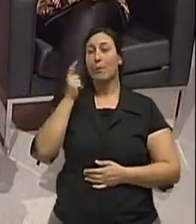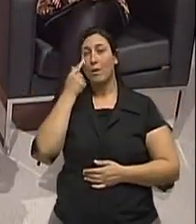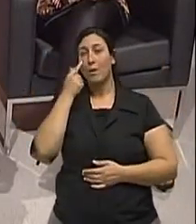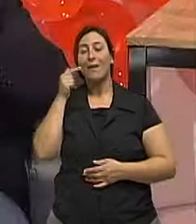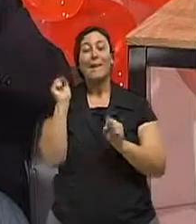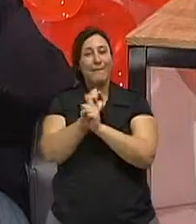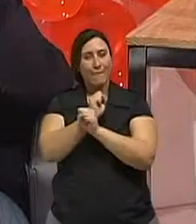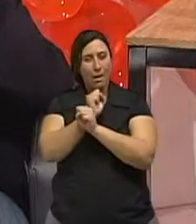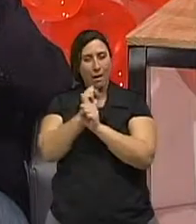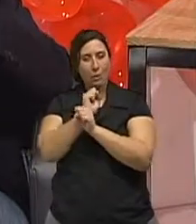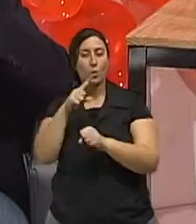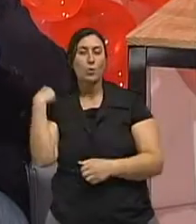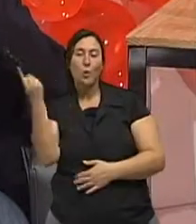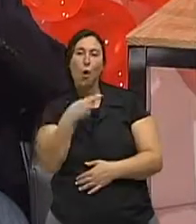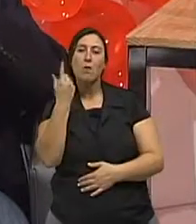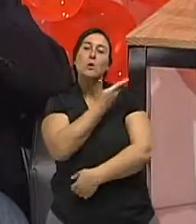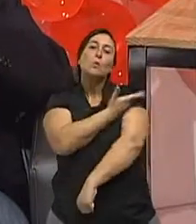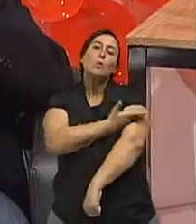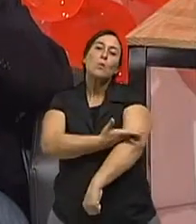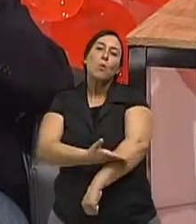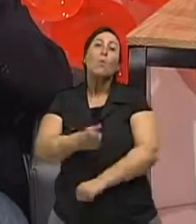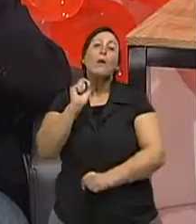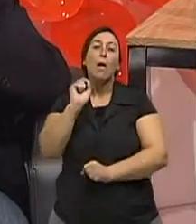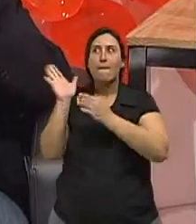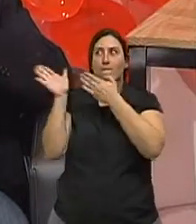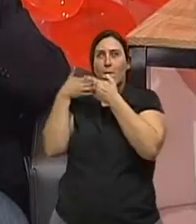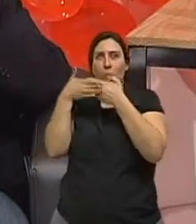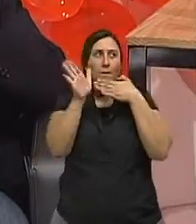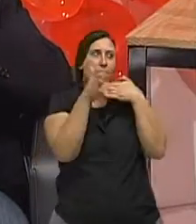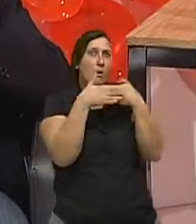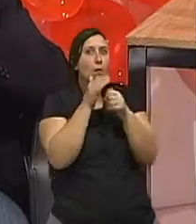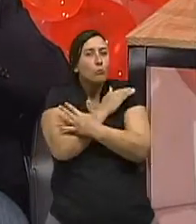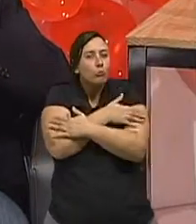inverno a ficar em ambientes fechados.